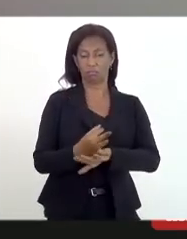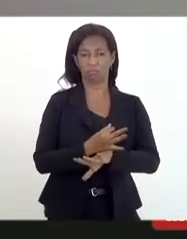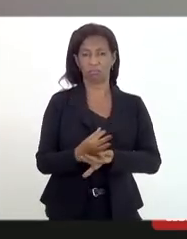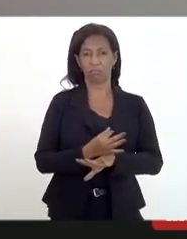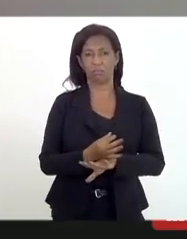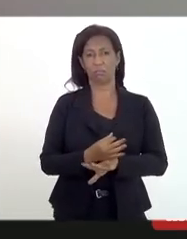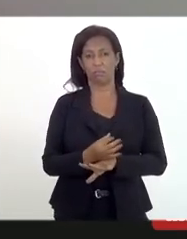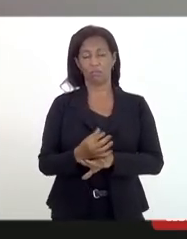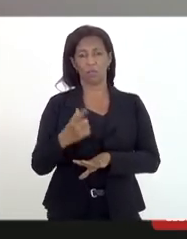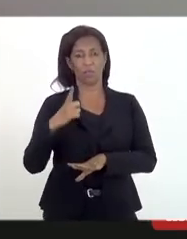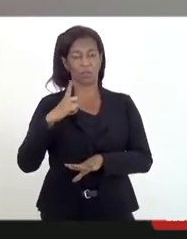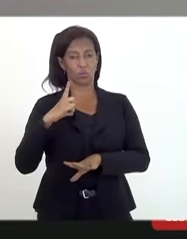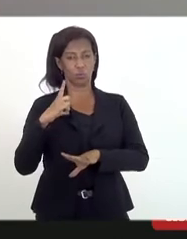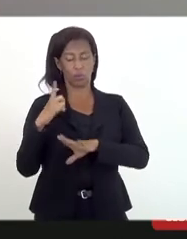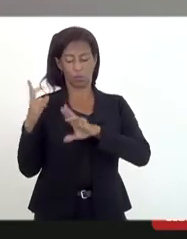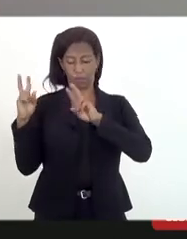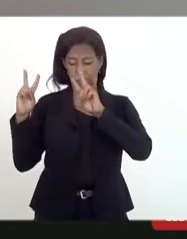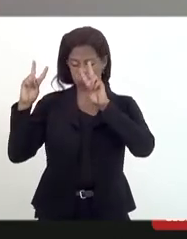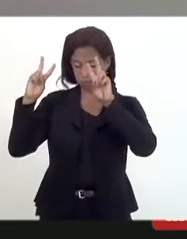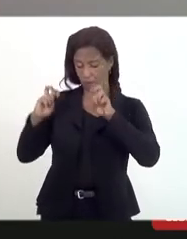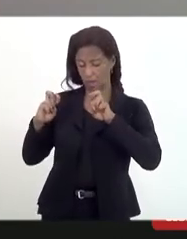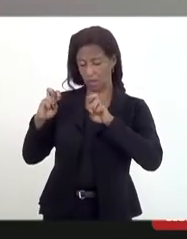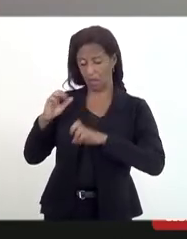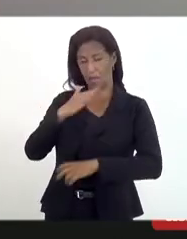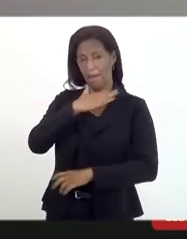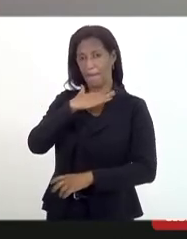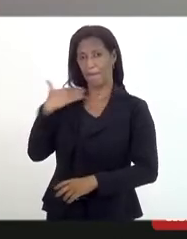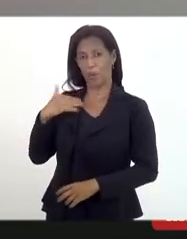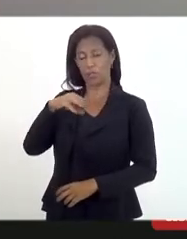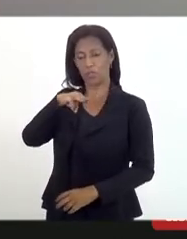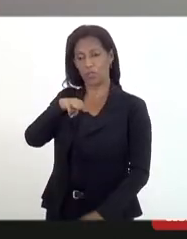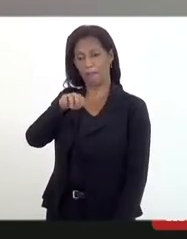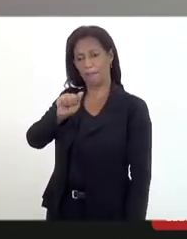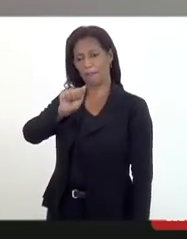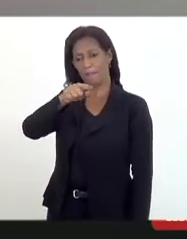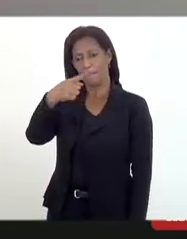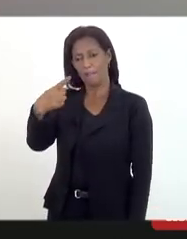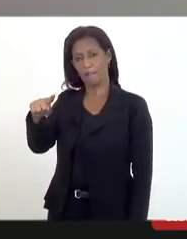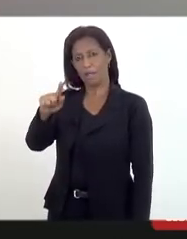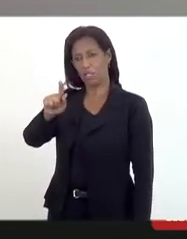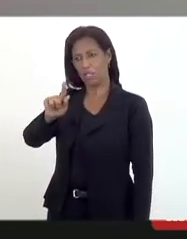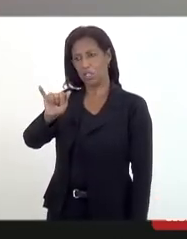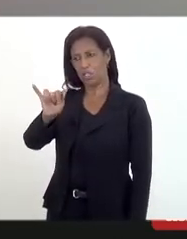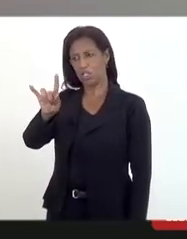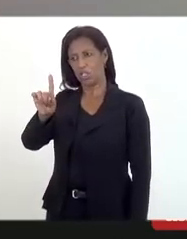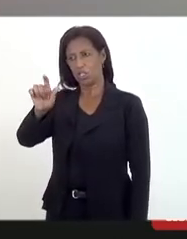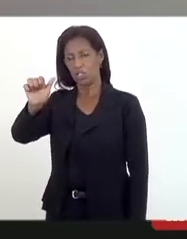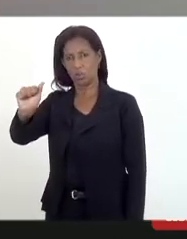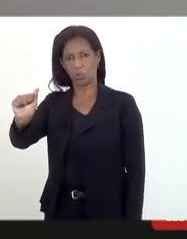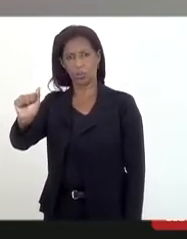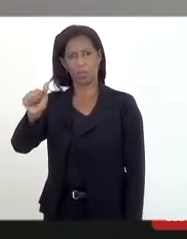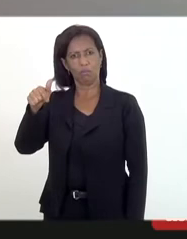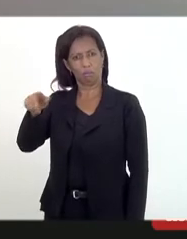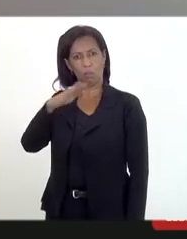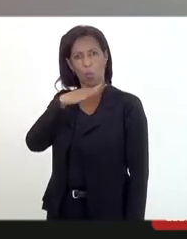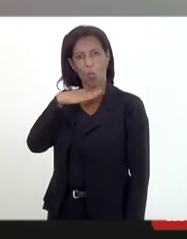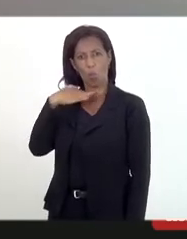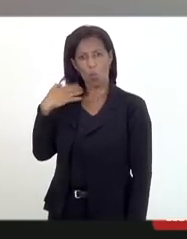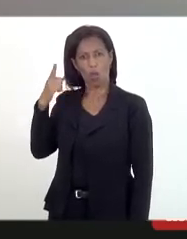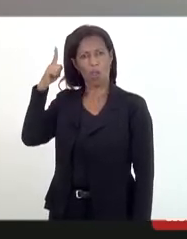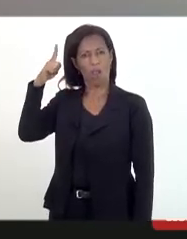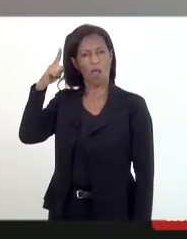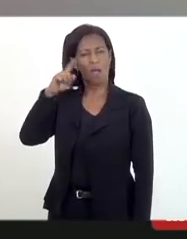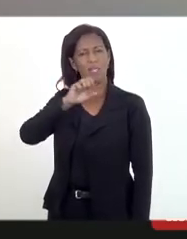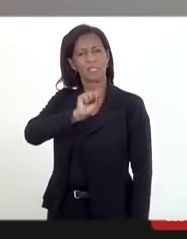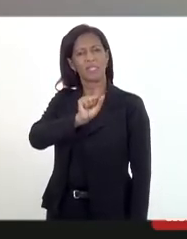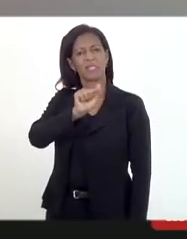sobre o mote da morte de Mãe Gilda em Salvador no ano de 2000, um caso rumoroso também,